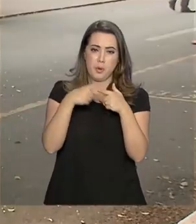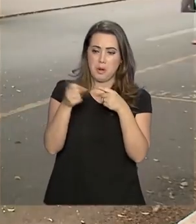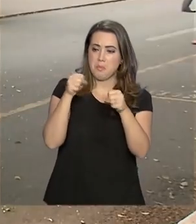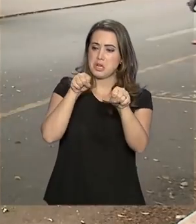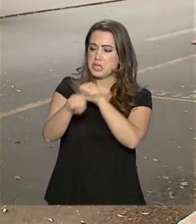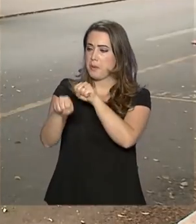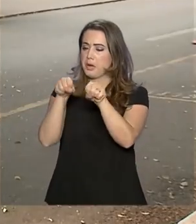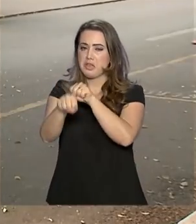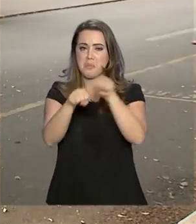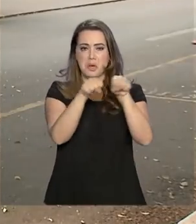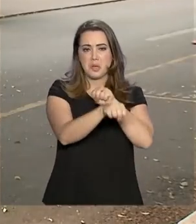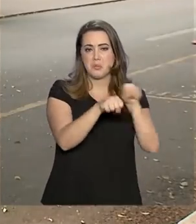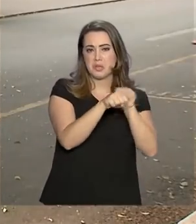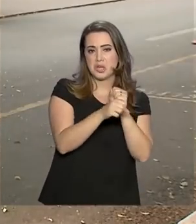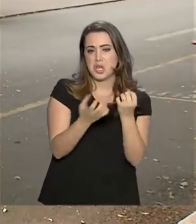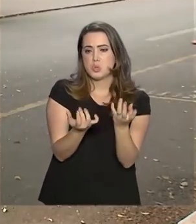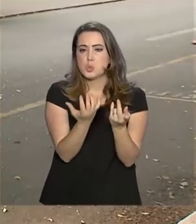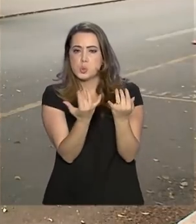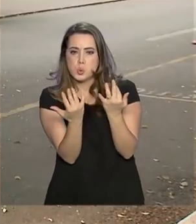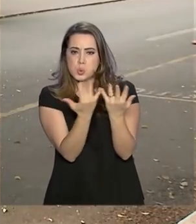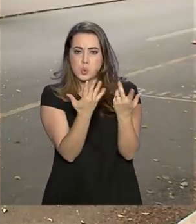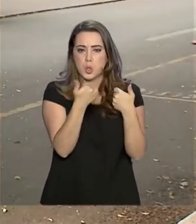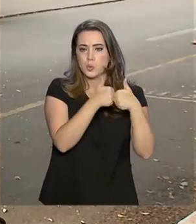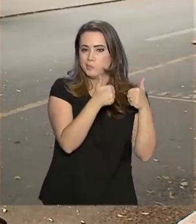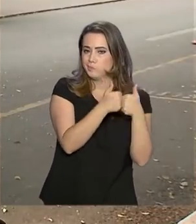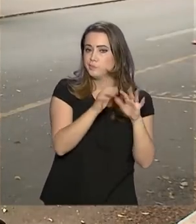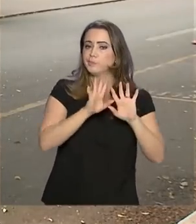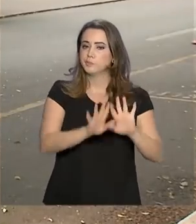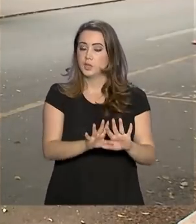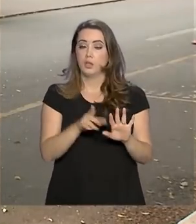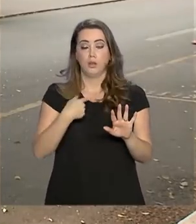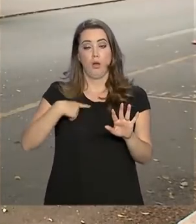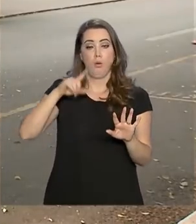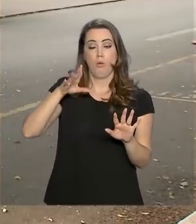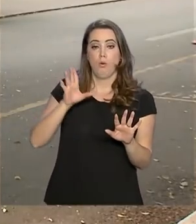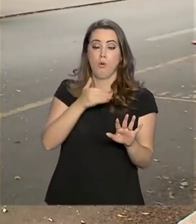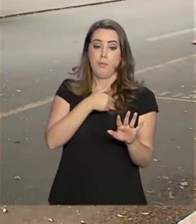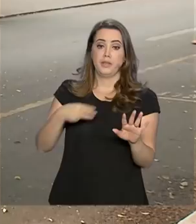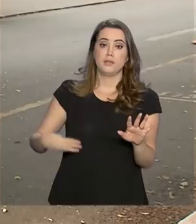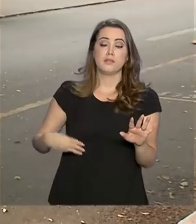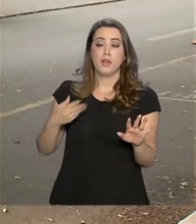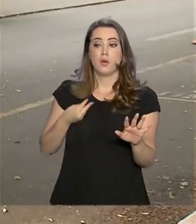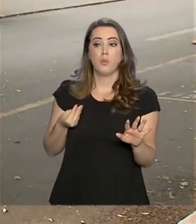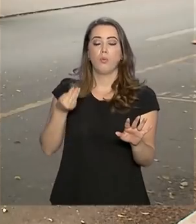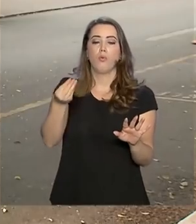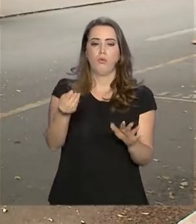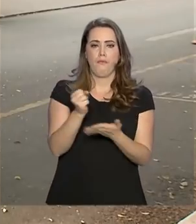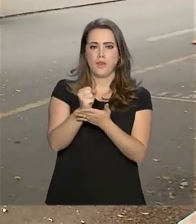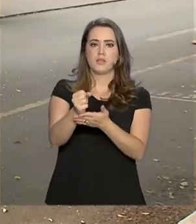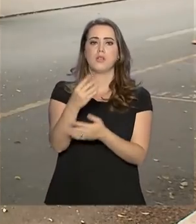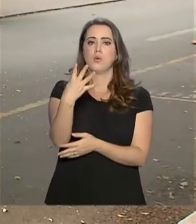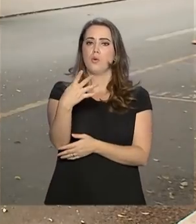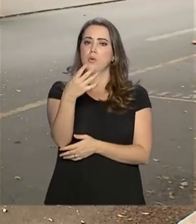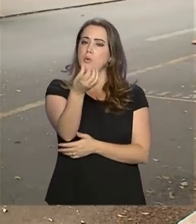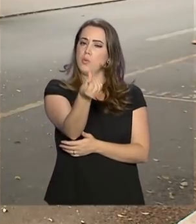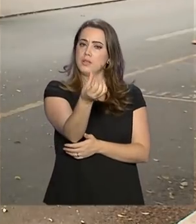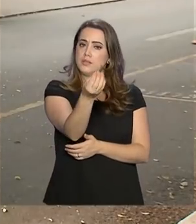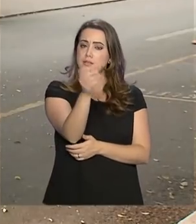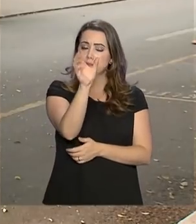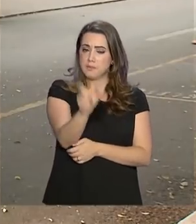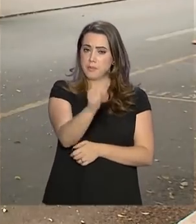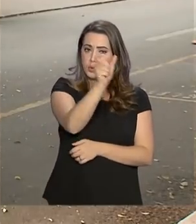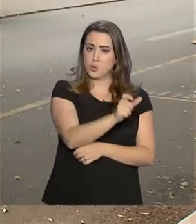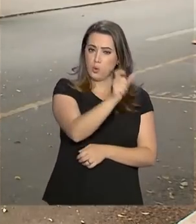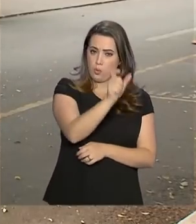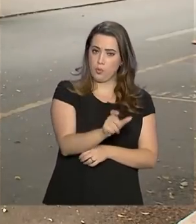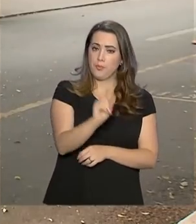ataques, e por isso, o Ministério da Justiça autorizou o envio de 460 homens da Força Nacional para o Estado. Agora, esses homens vão